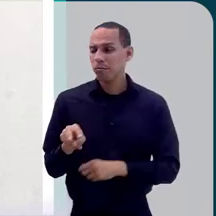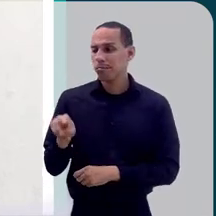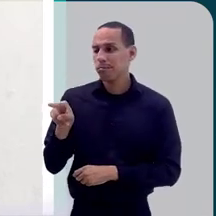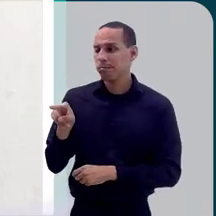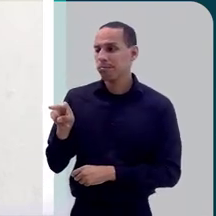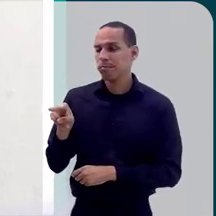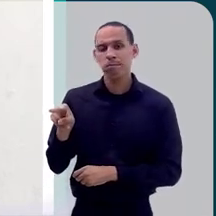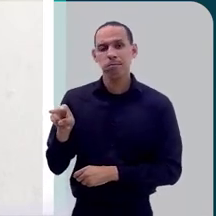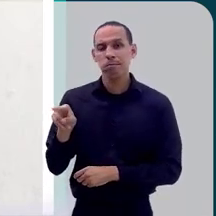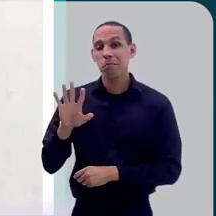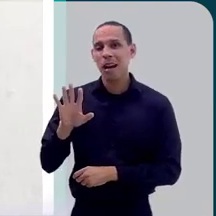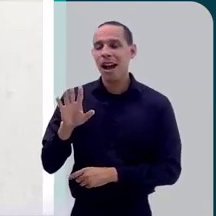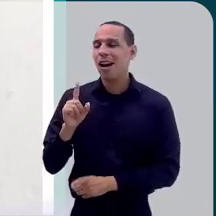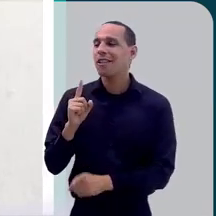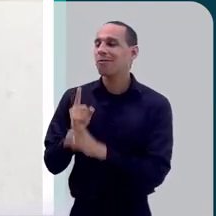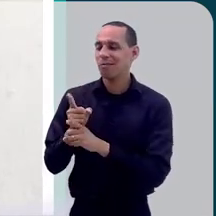for.